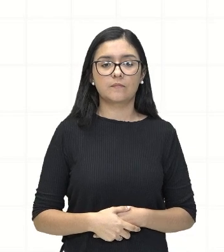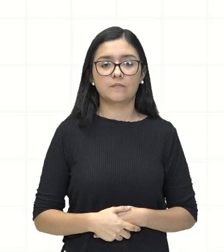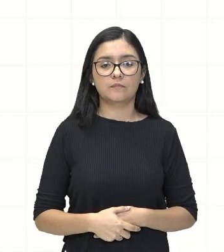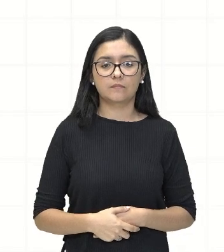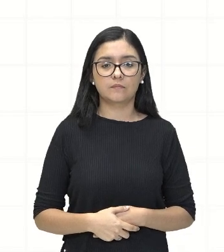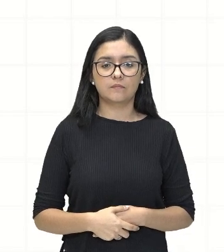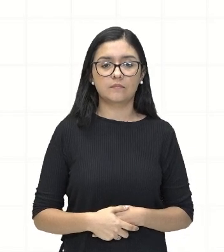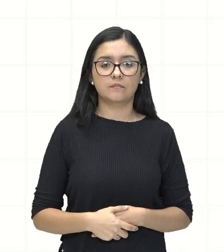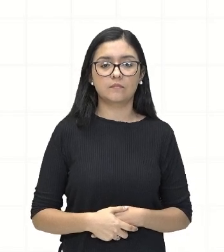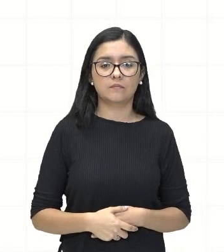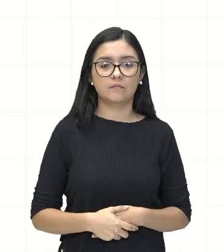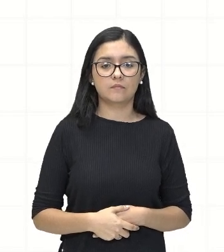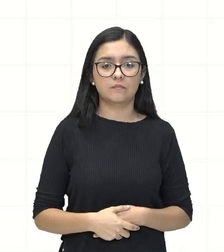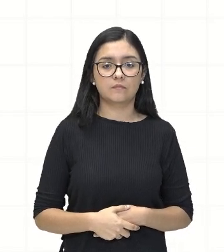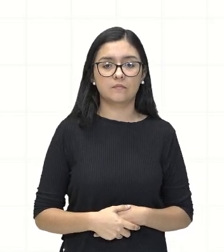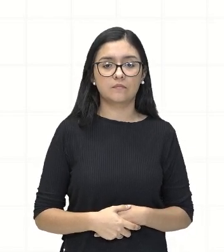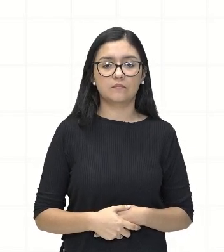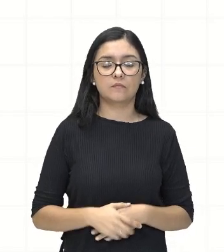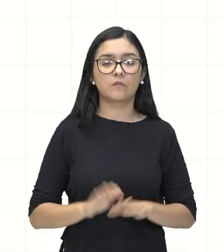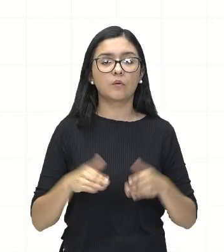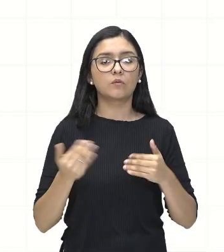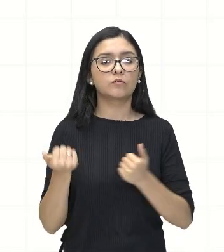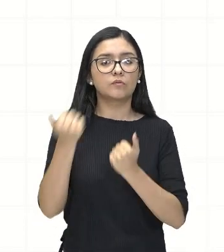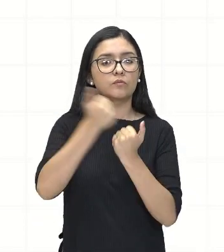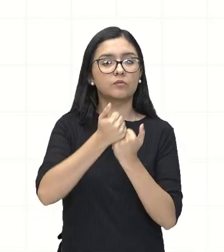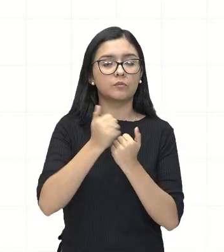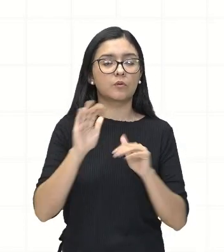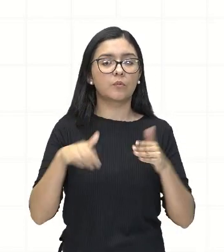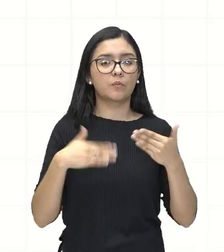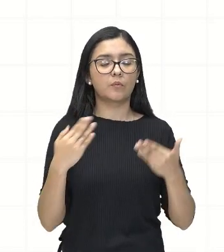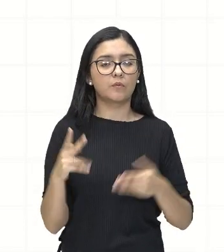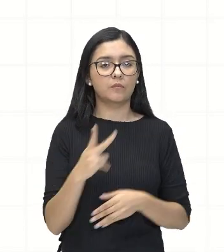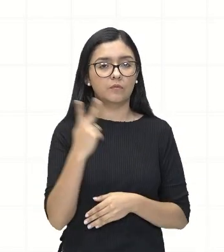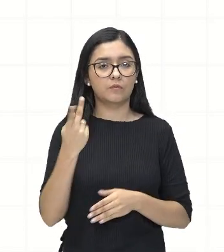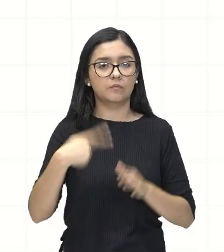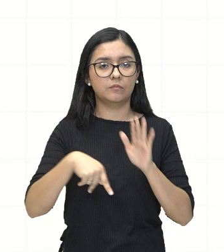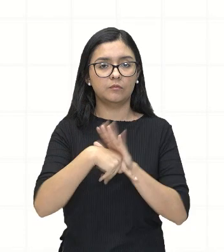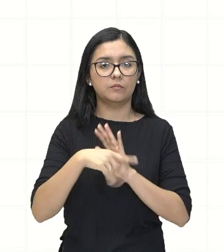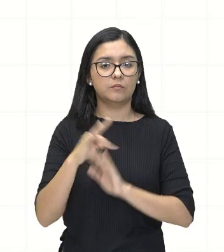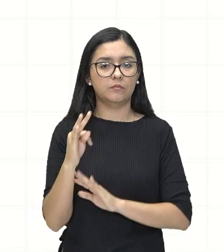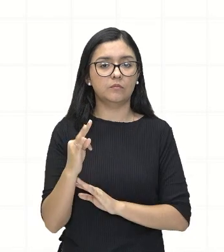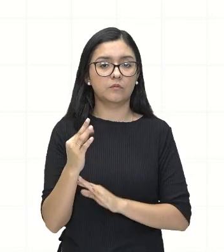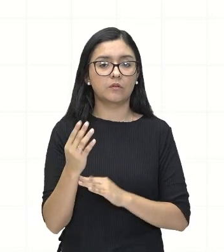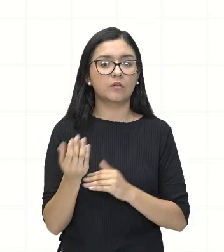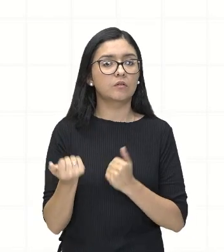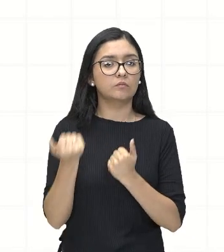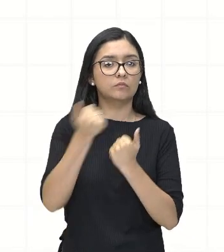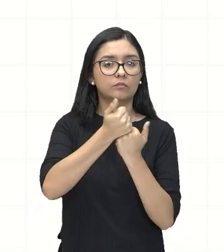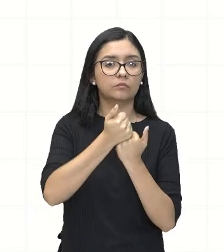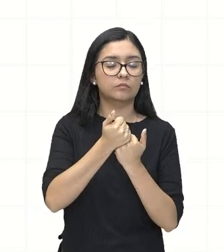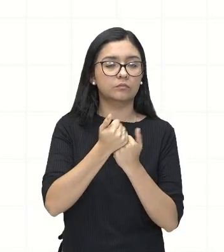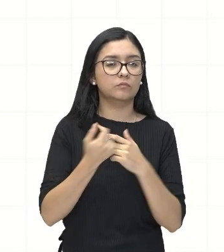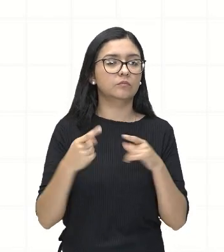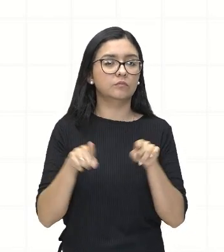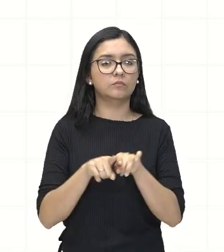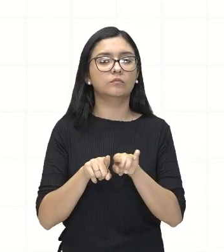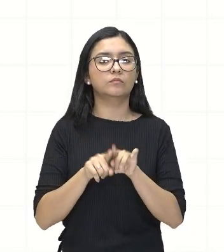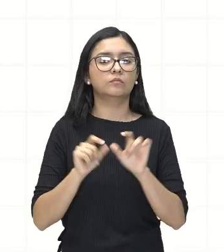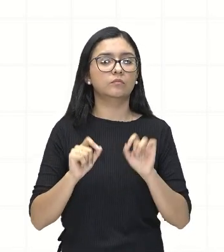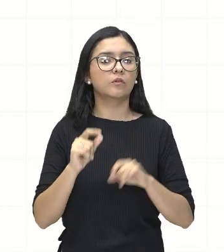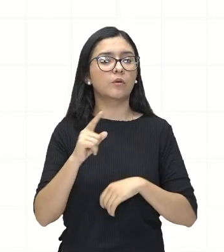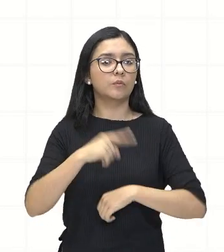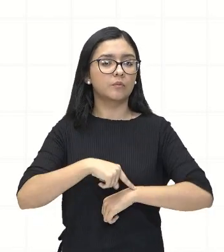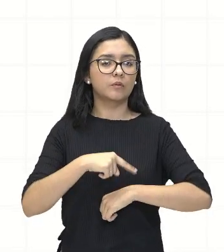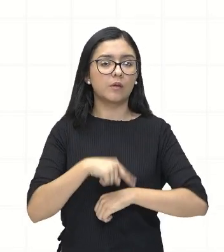quais são os valores que eles vão assumir aqui, quais que nós vamos colocar onde que o tempo será 0,